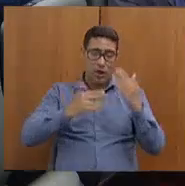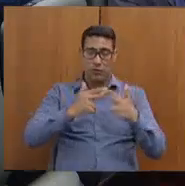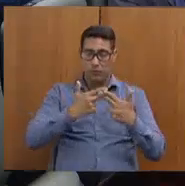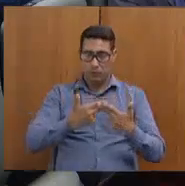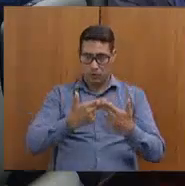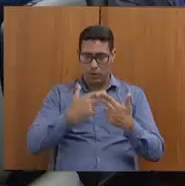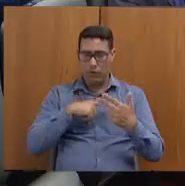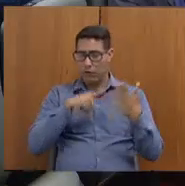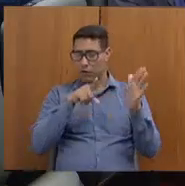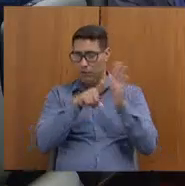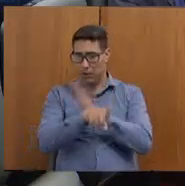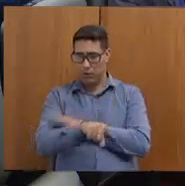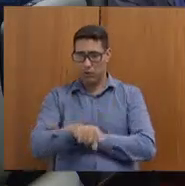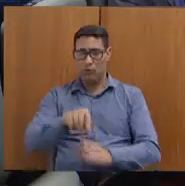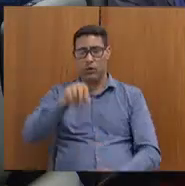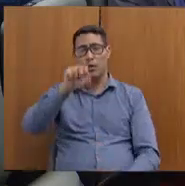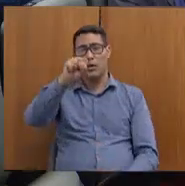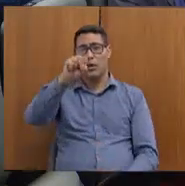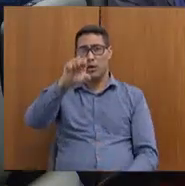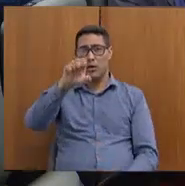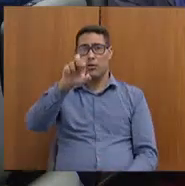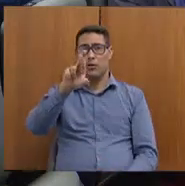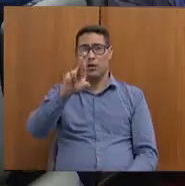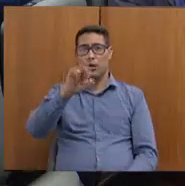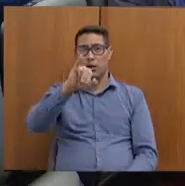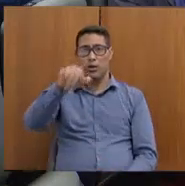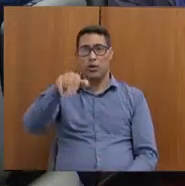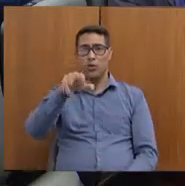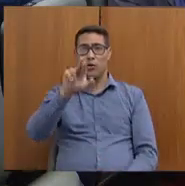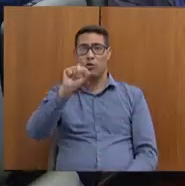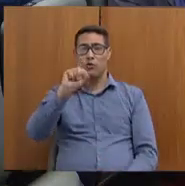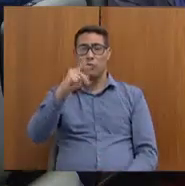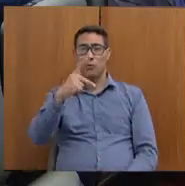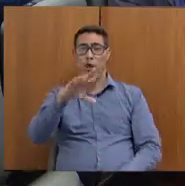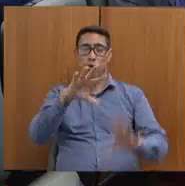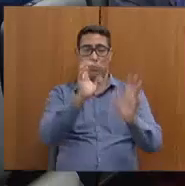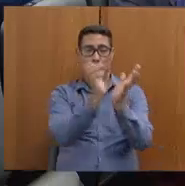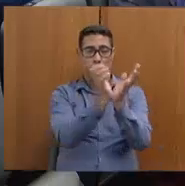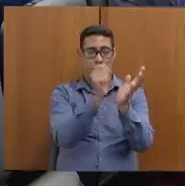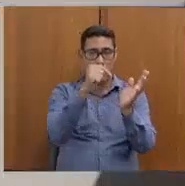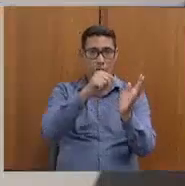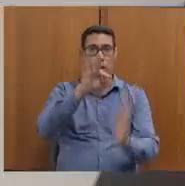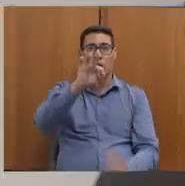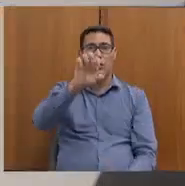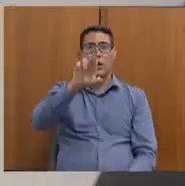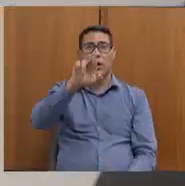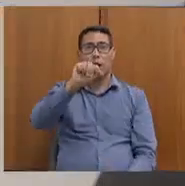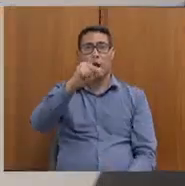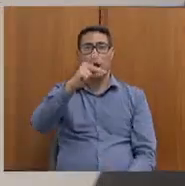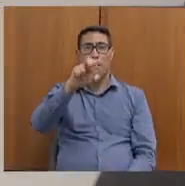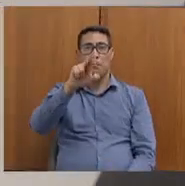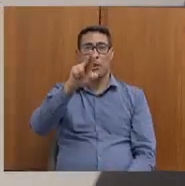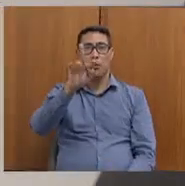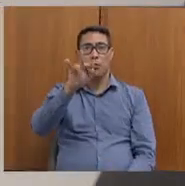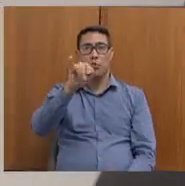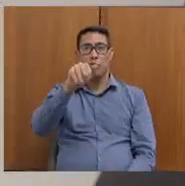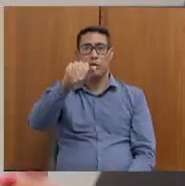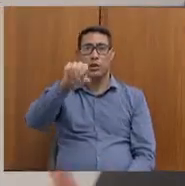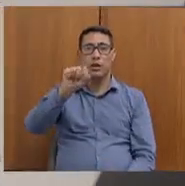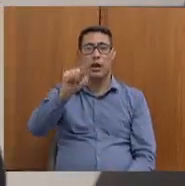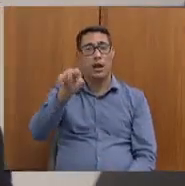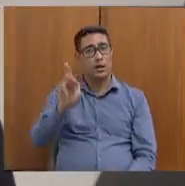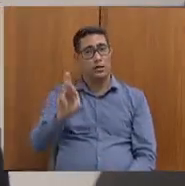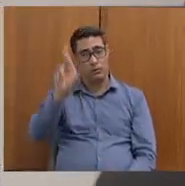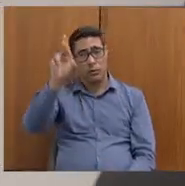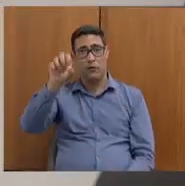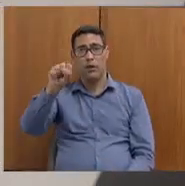fiz uma pergunta para a Sejuspe, sobre as comunidades terapêuticas. Porque, antes, as comunidades terapêuticas eram uma competência compartilhada da